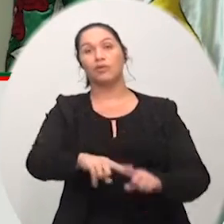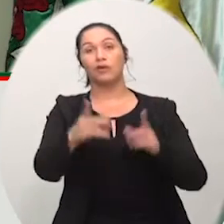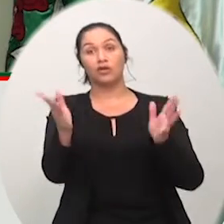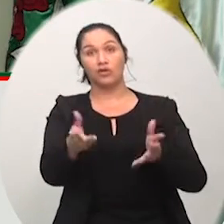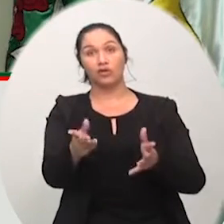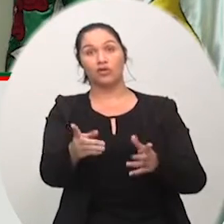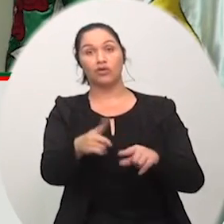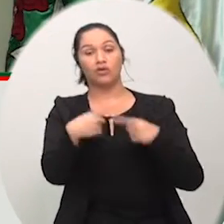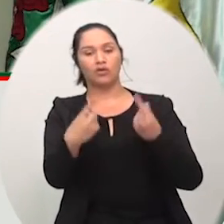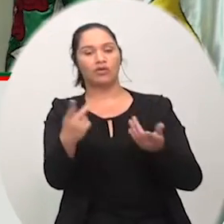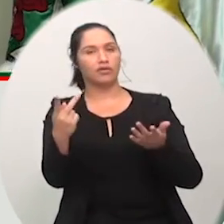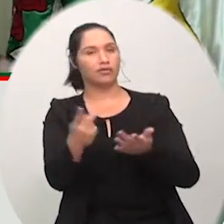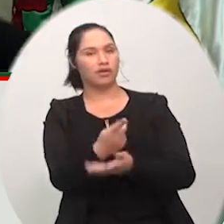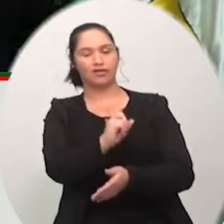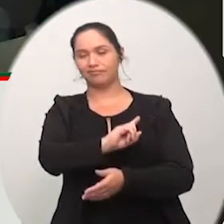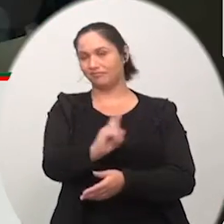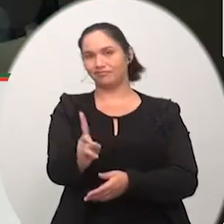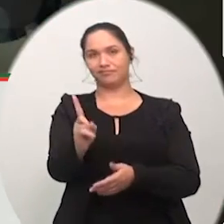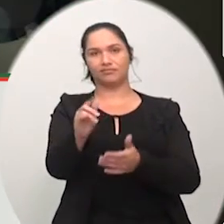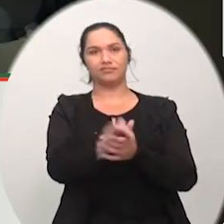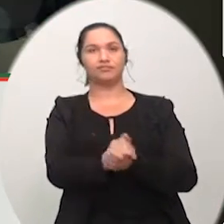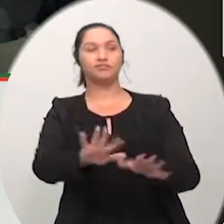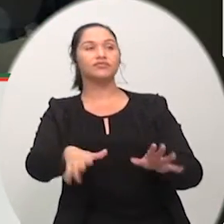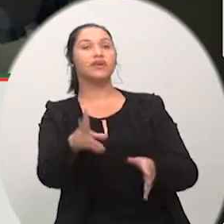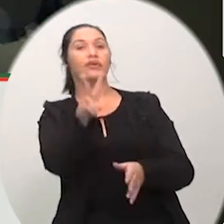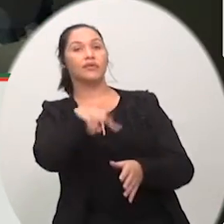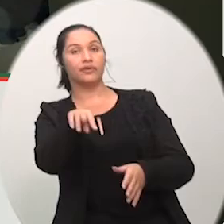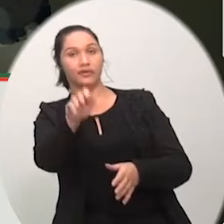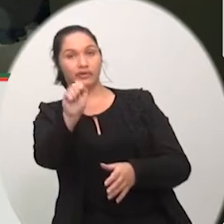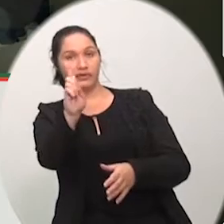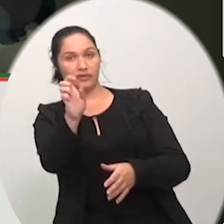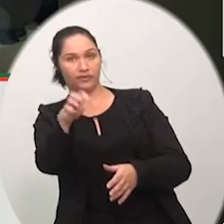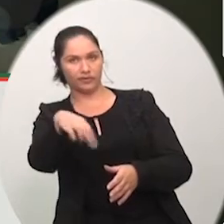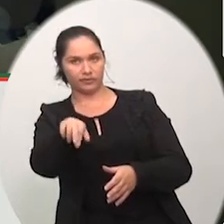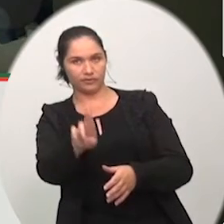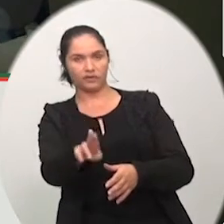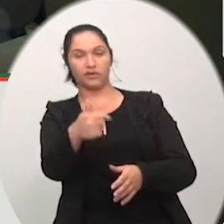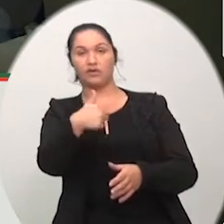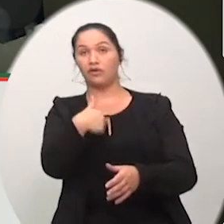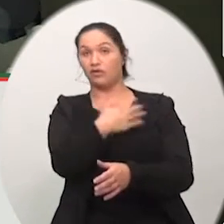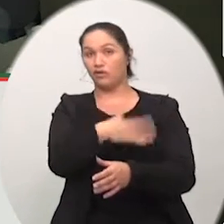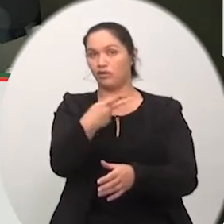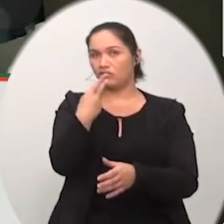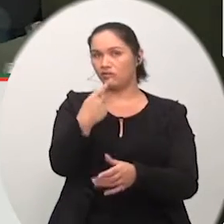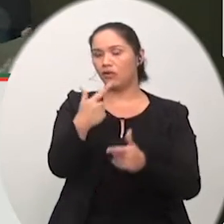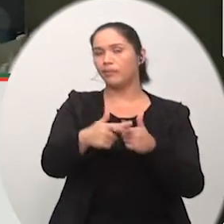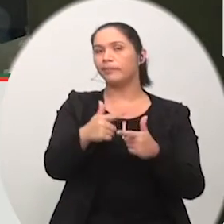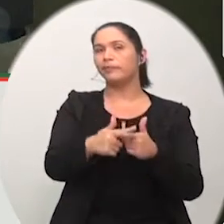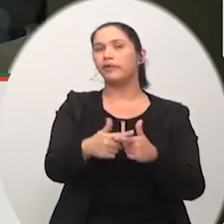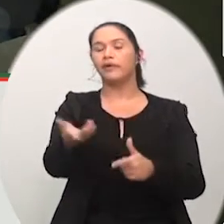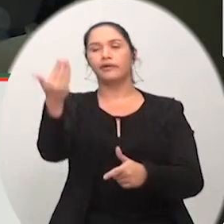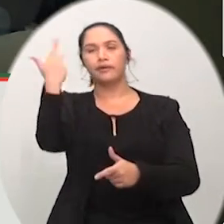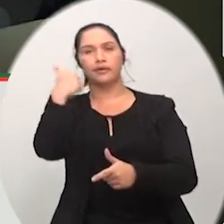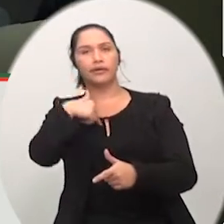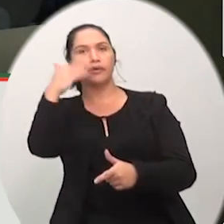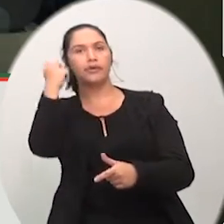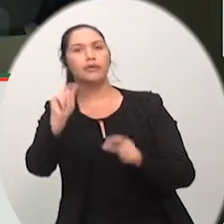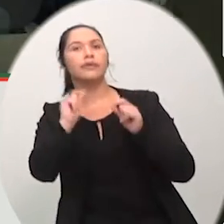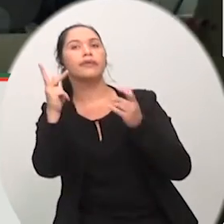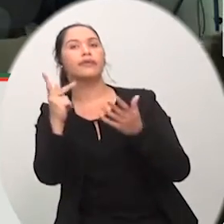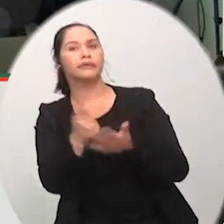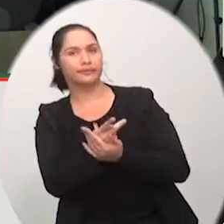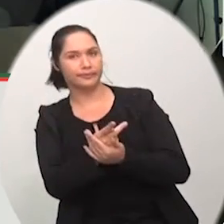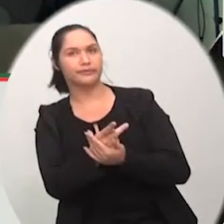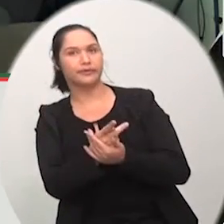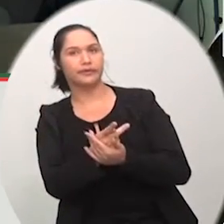né? Você obrigado pelo tempo. É isso aí, vereador Ademir, subi a essa tribuna para fazer esse alerta, porque a gente sabe o que aconteceu e que realmente